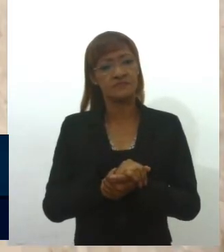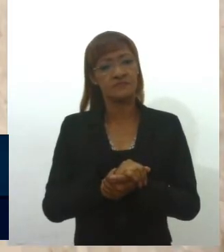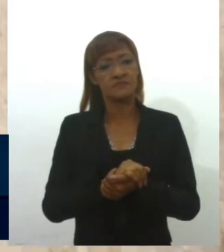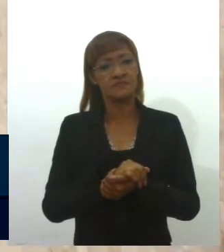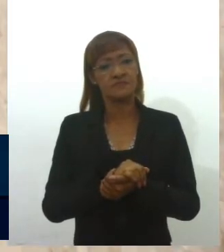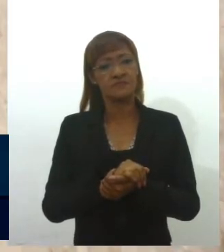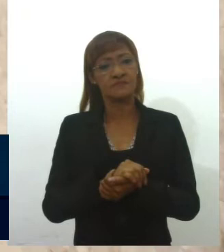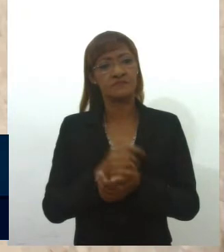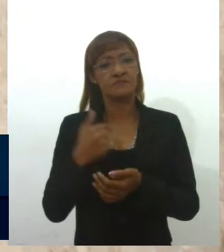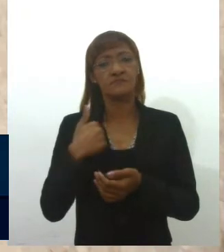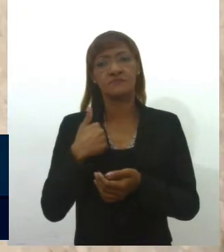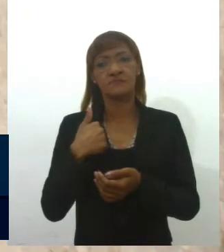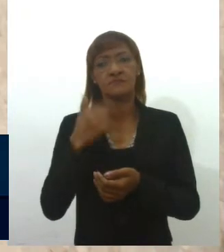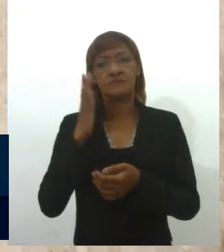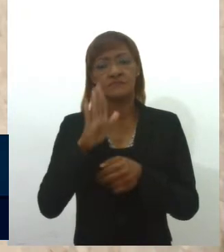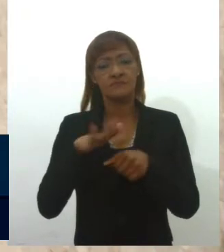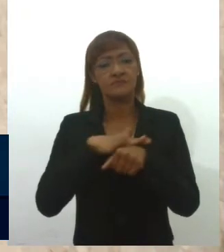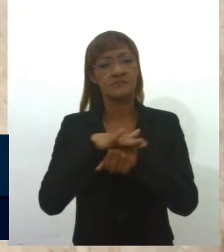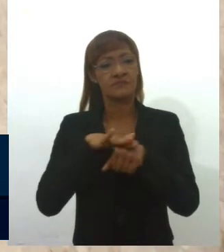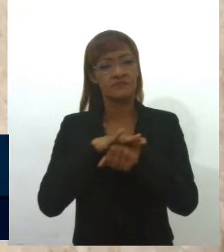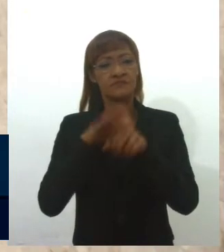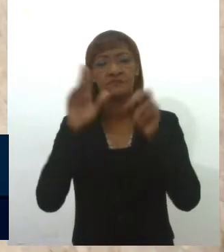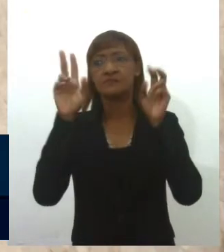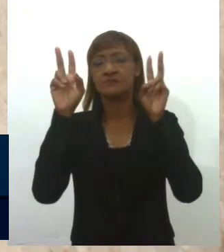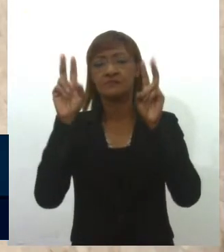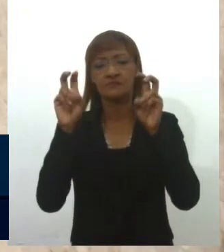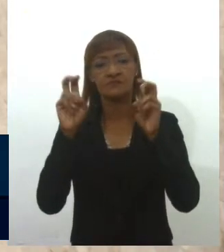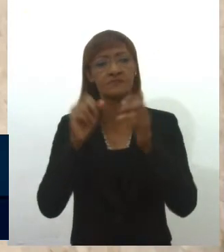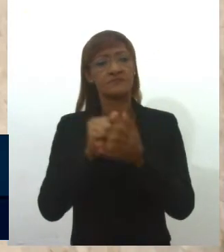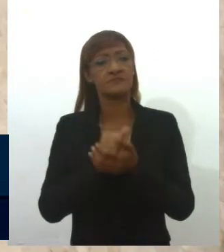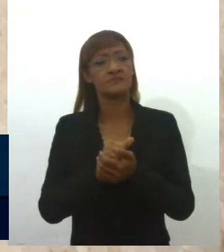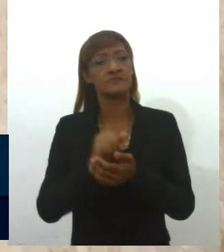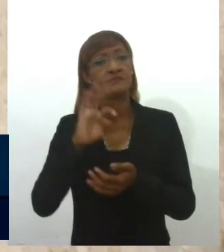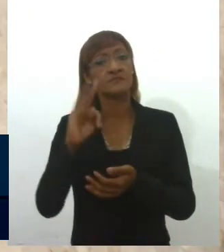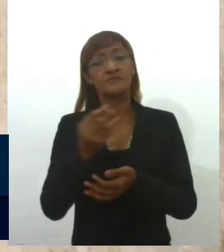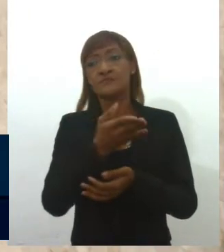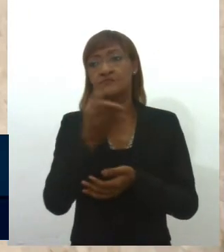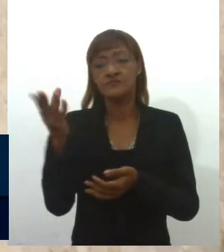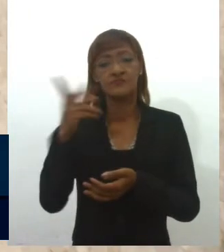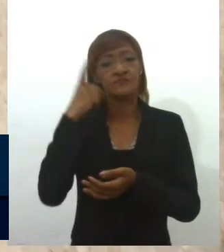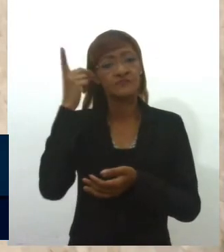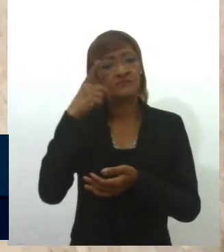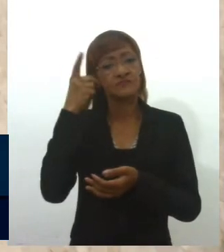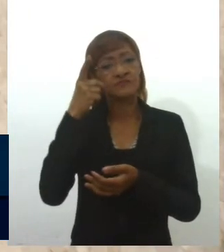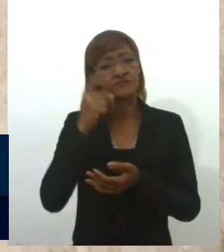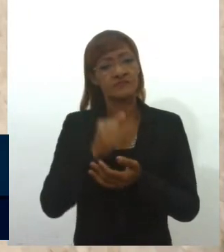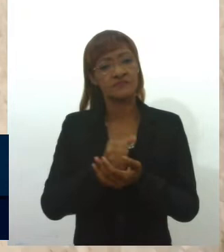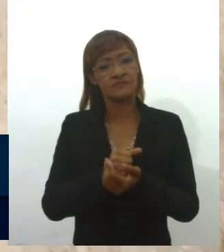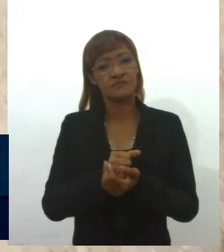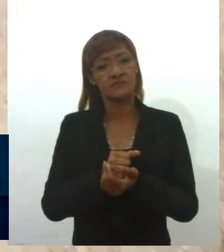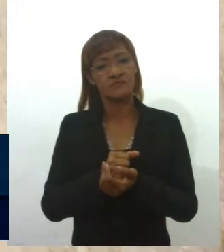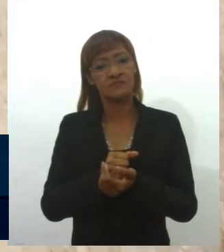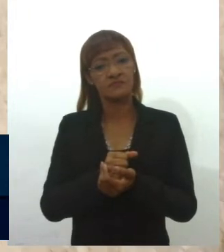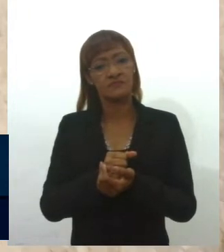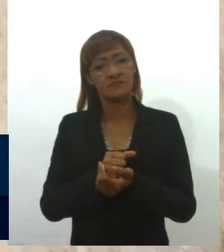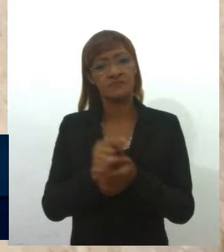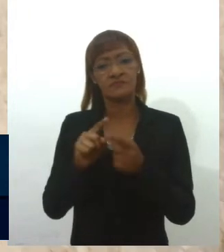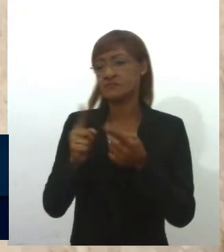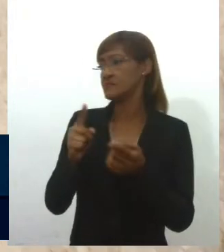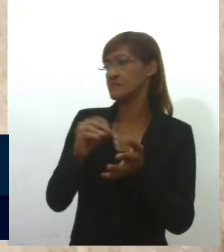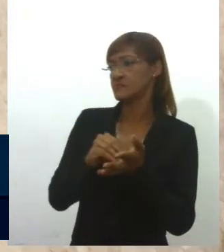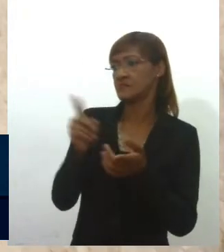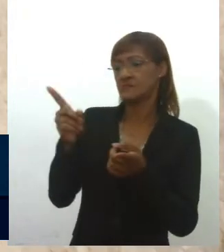Eu já conversei sobre esse tema com todos os deputados praticamente, só não conversei com a deputada Quinti Lima